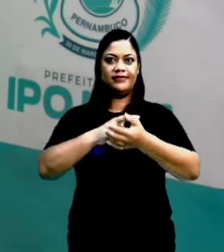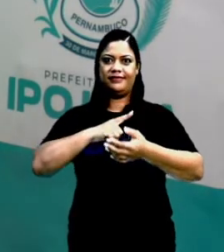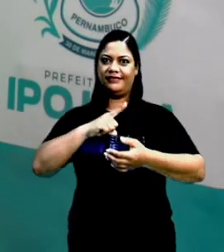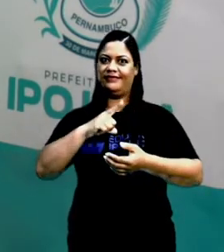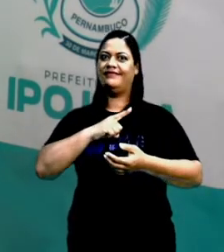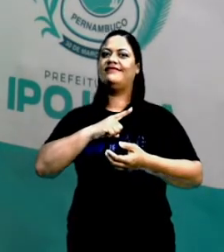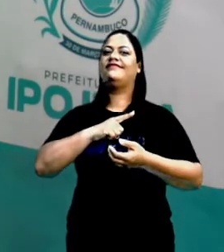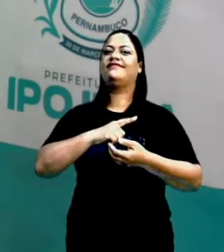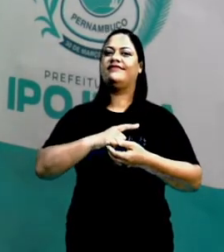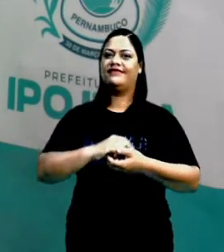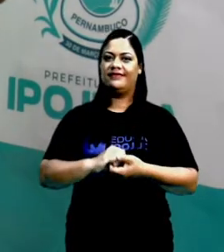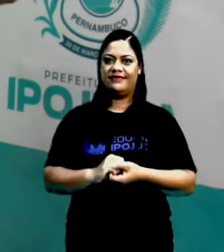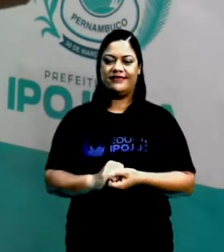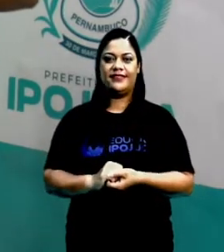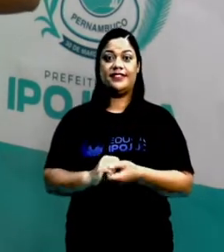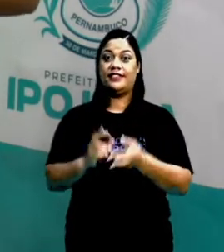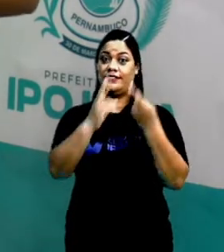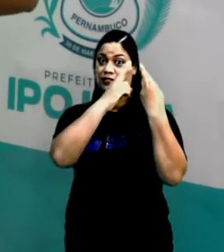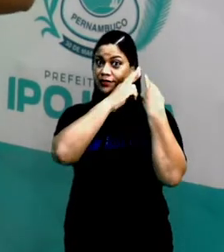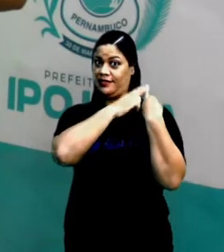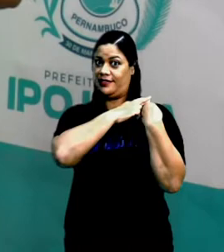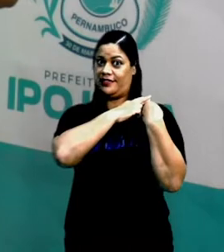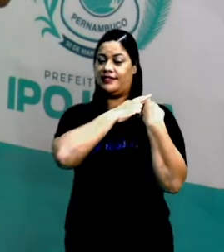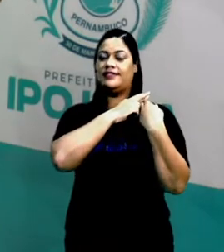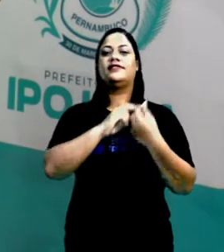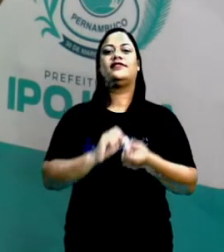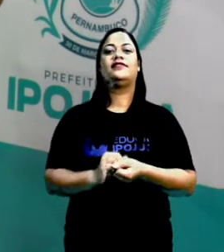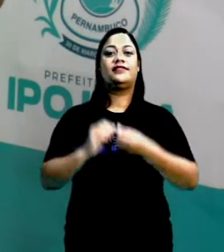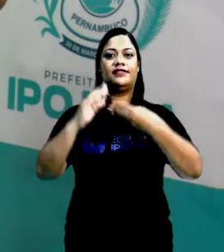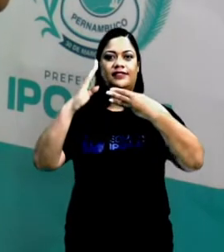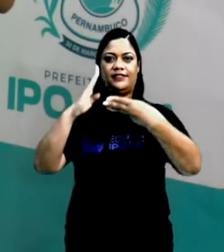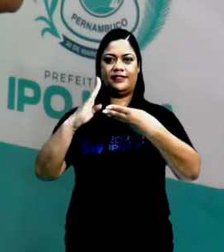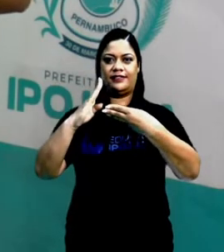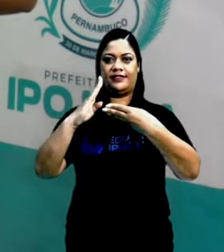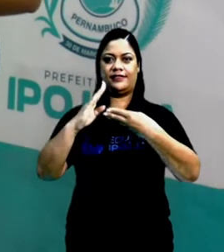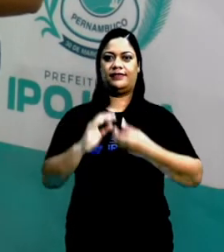patrimônio histórico, quem é responsável é a Unesco.